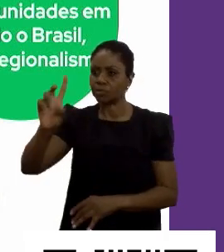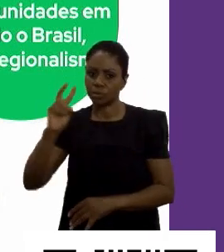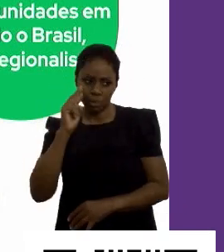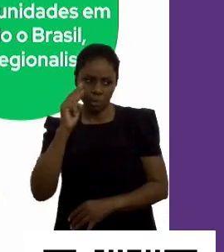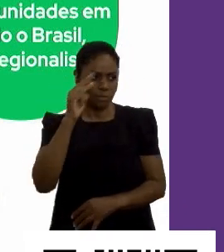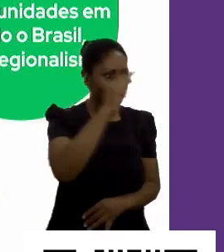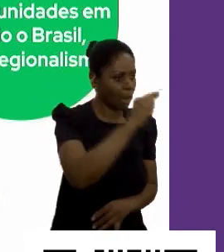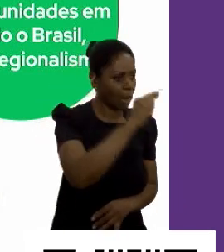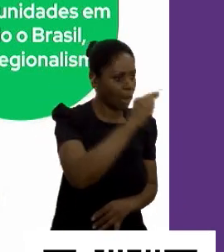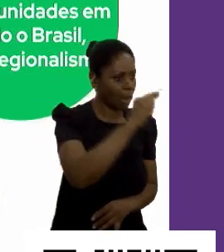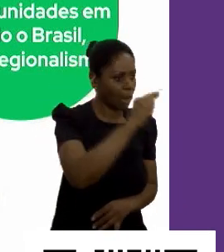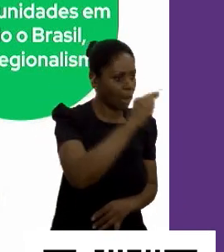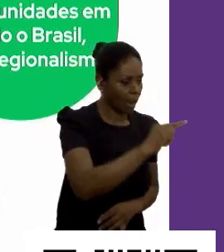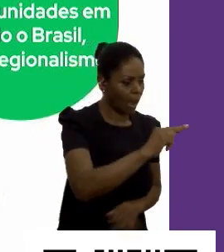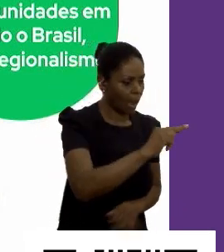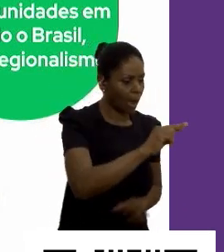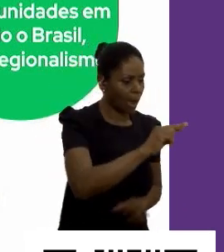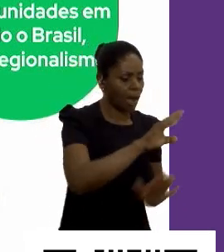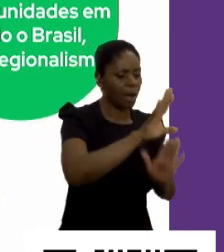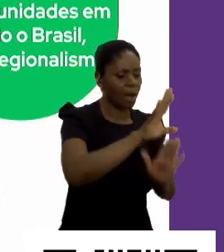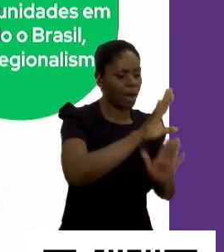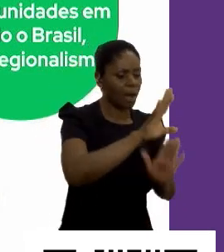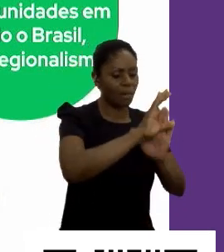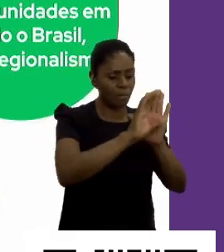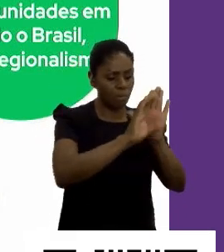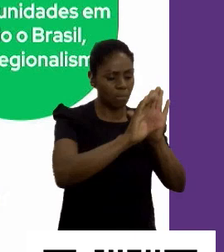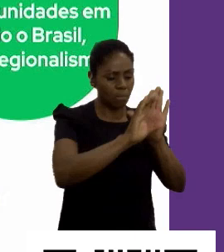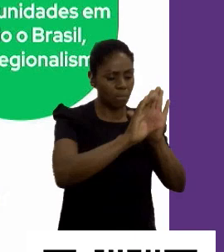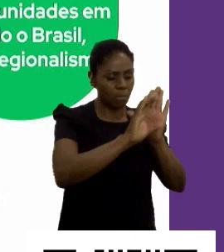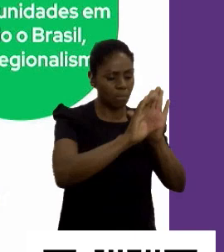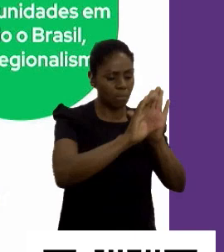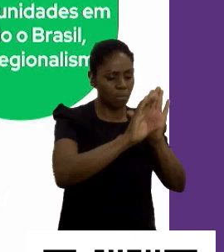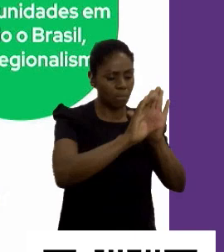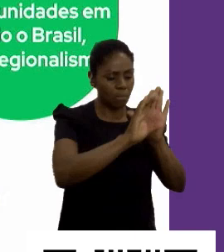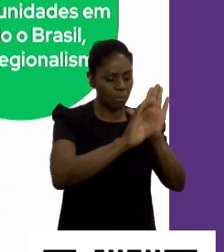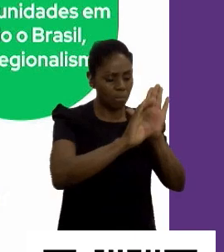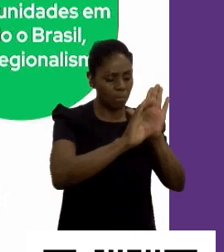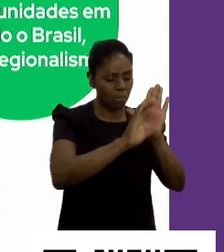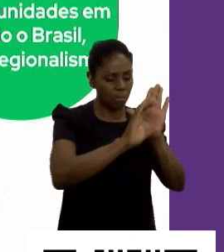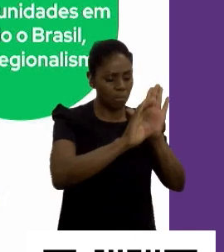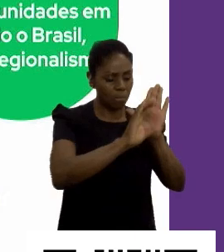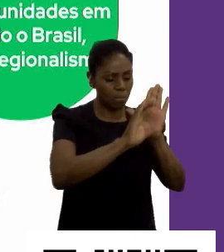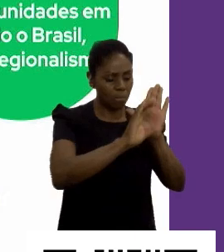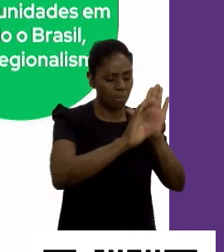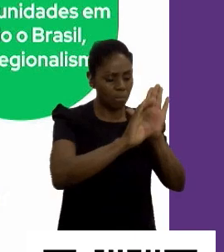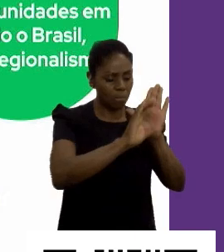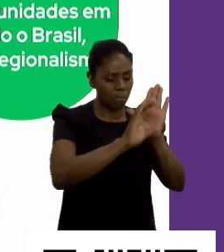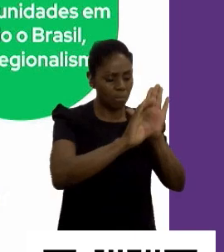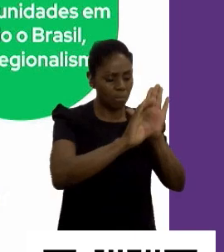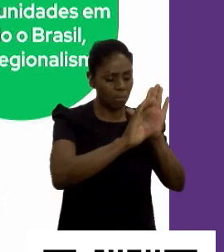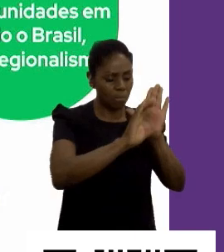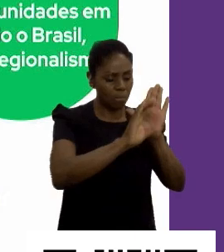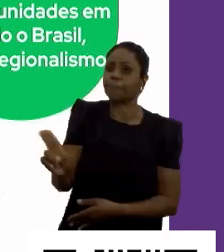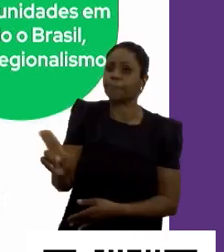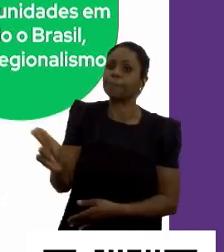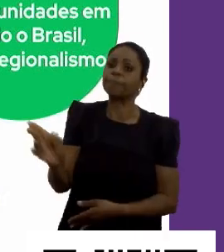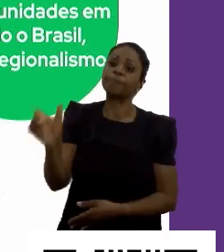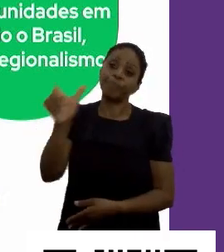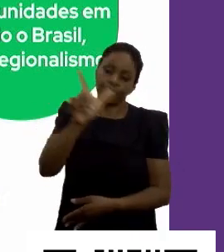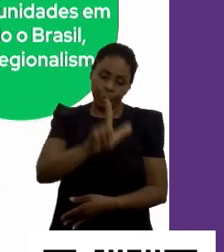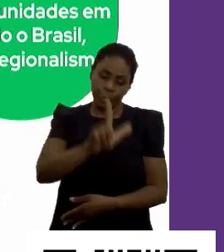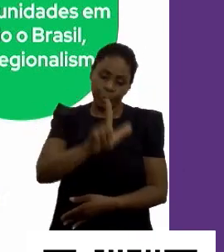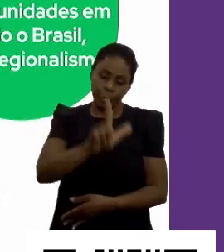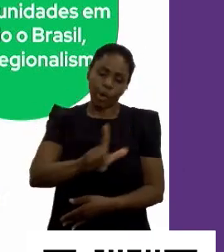candidate, se habilite aqueles mais de 25 mil clientes que fazem uso da plataforma, né? Logicamente, temos ali dentro também o mapeamento